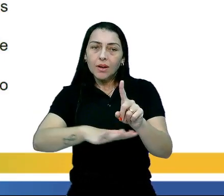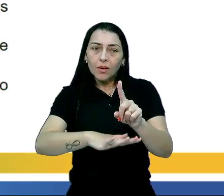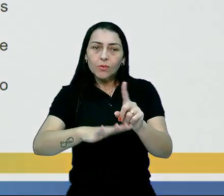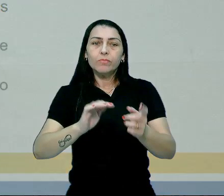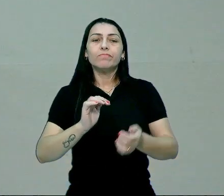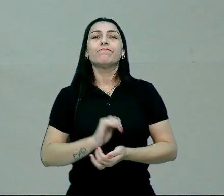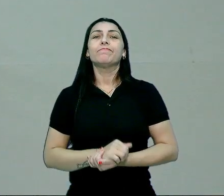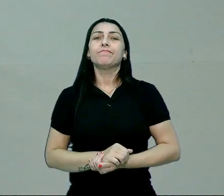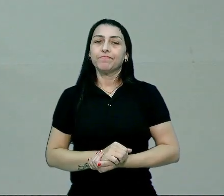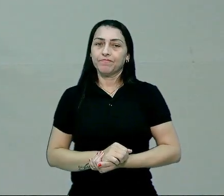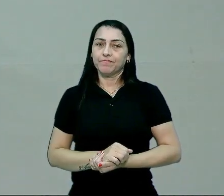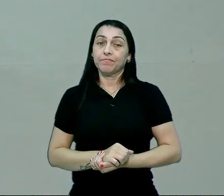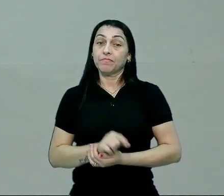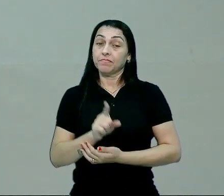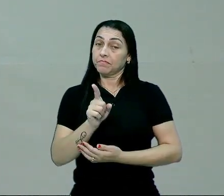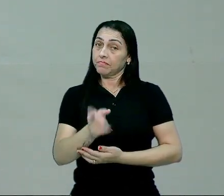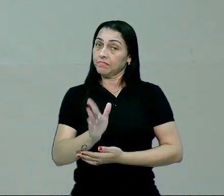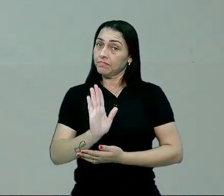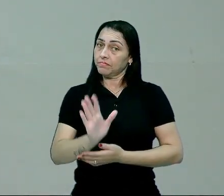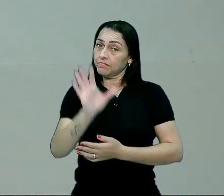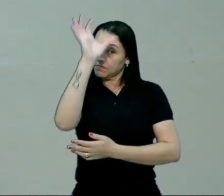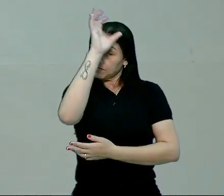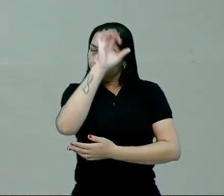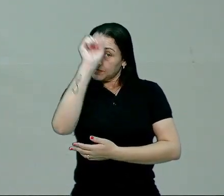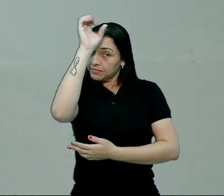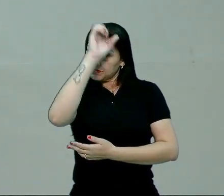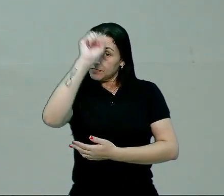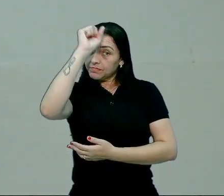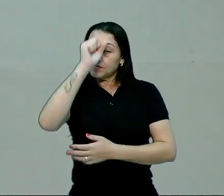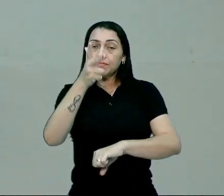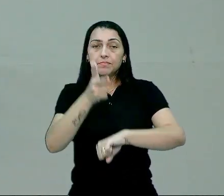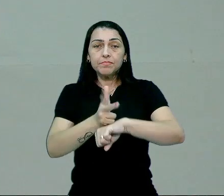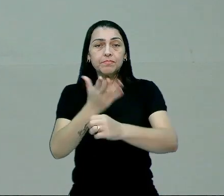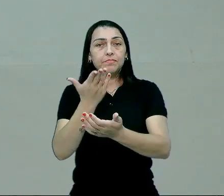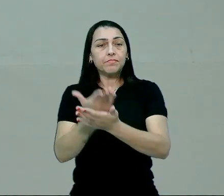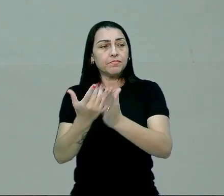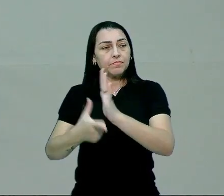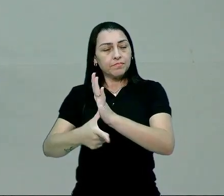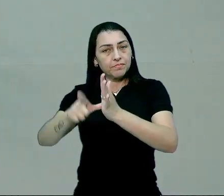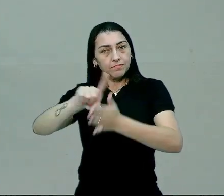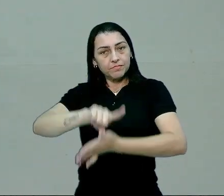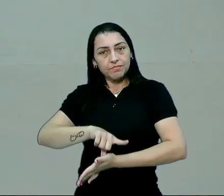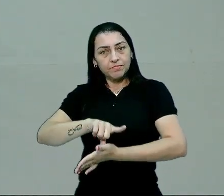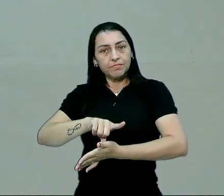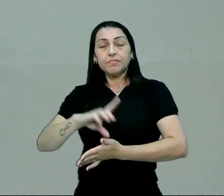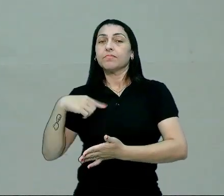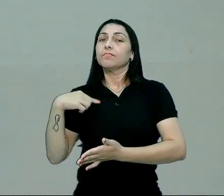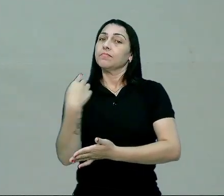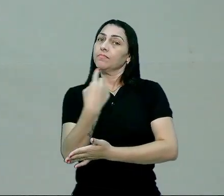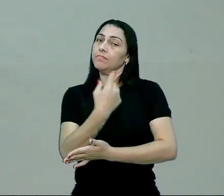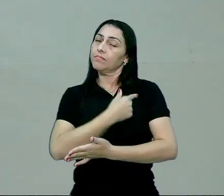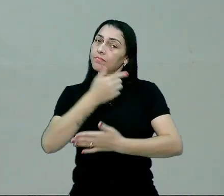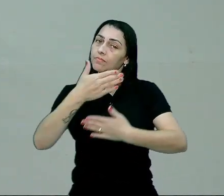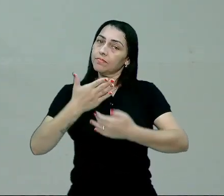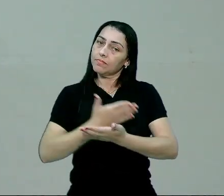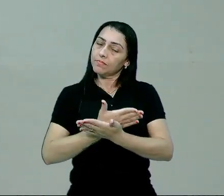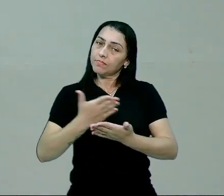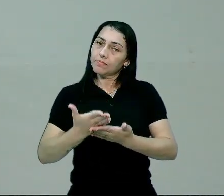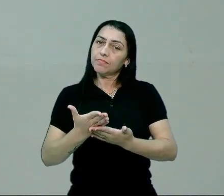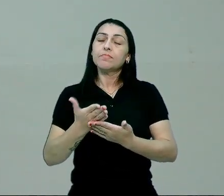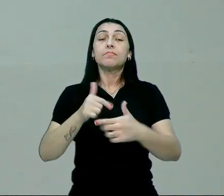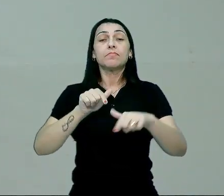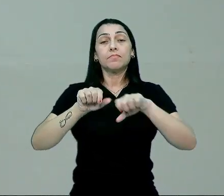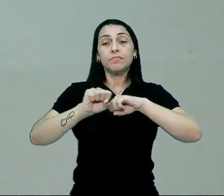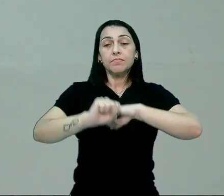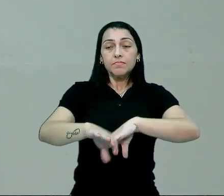social. Conforme vocês aprenderam na videoaula anterior em que nós iniciamos a